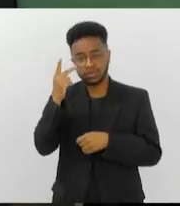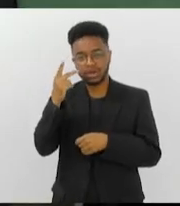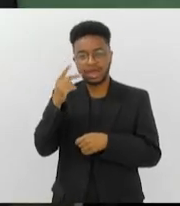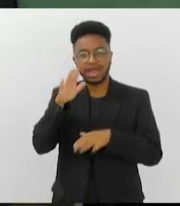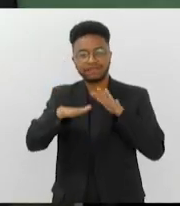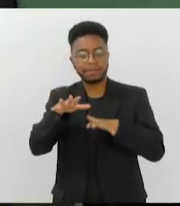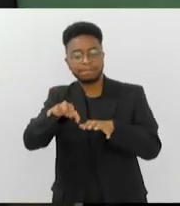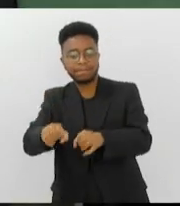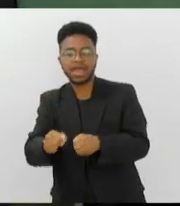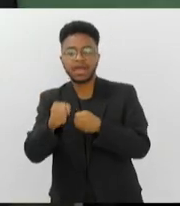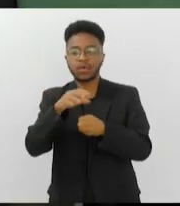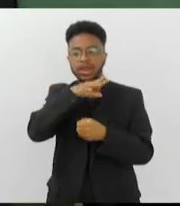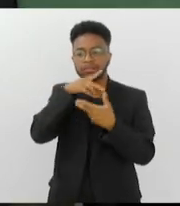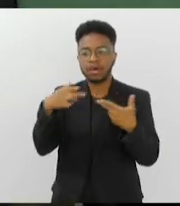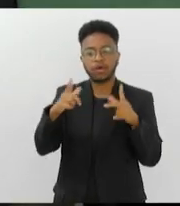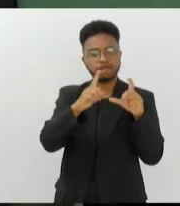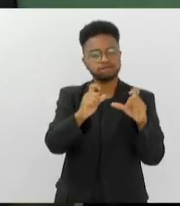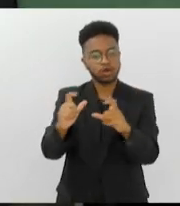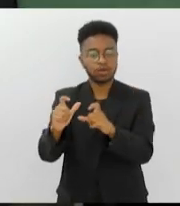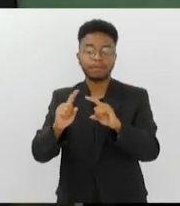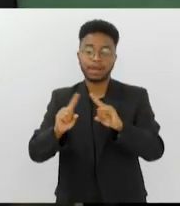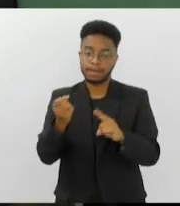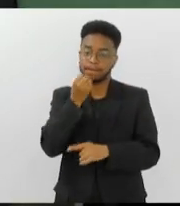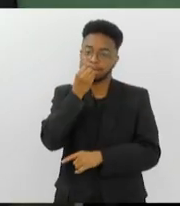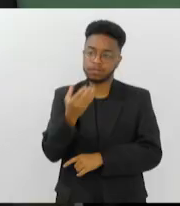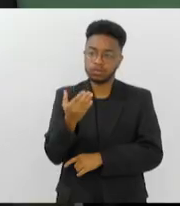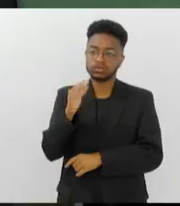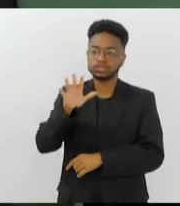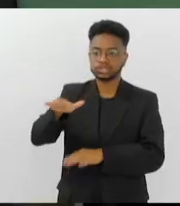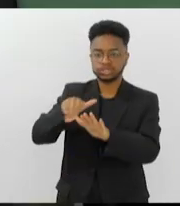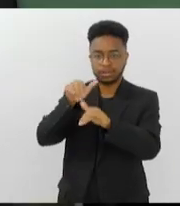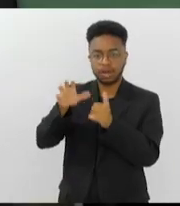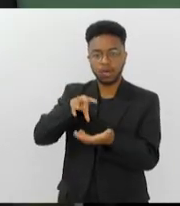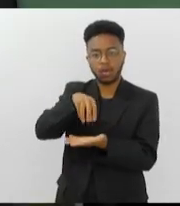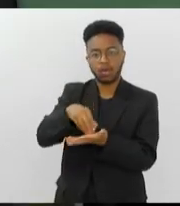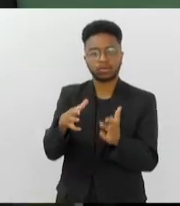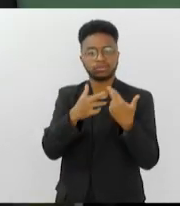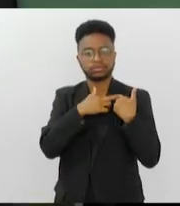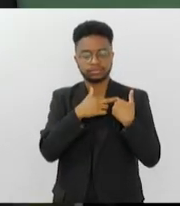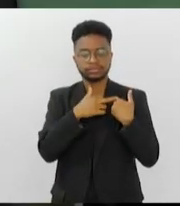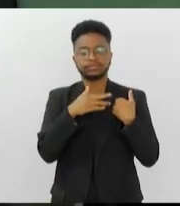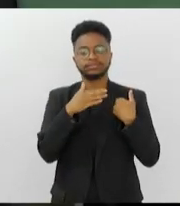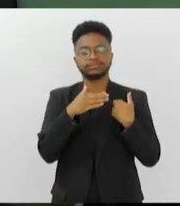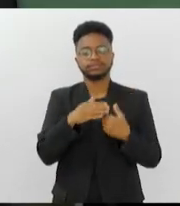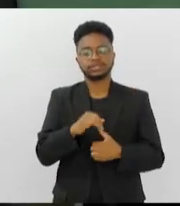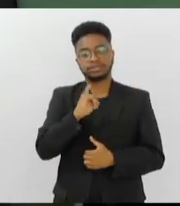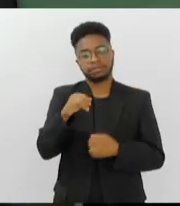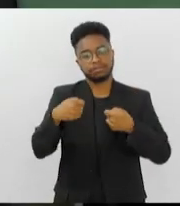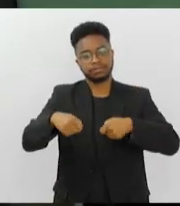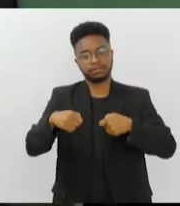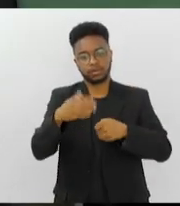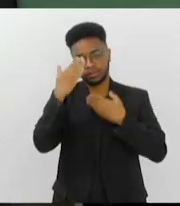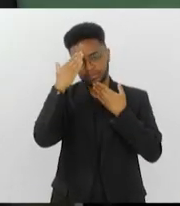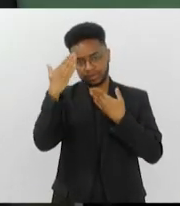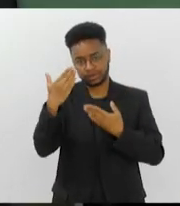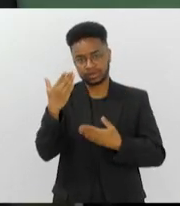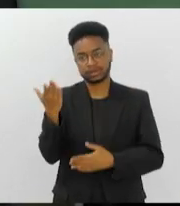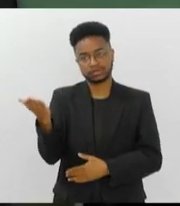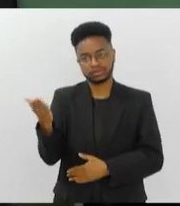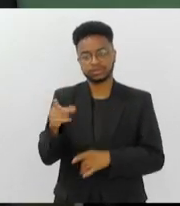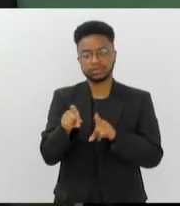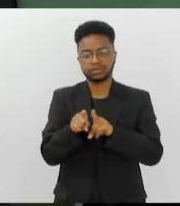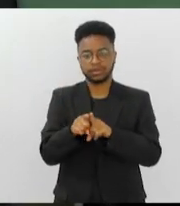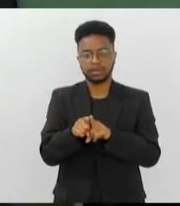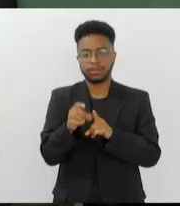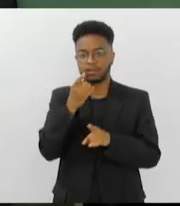selfie e tal. É bom que logo acione os órgãos responsáveis para fazer o resgate caso precise. Obrigado, agradece aí o nosso